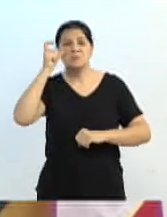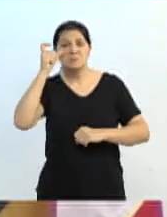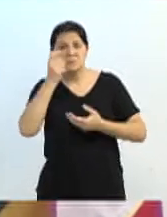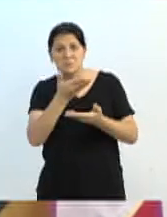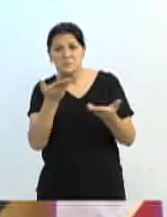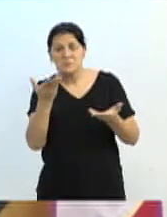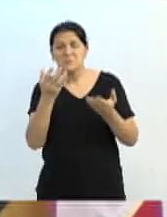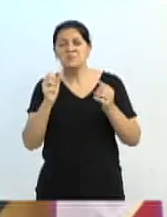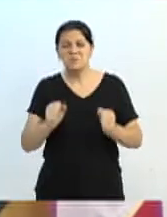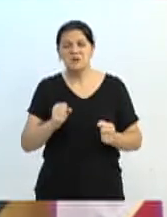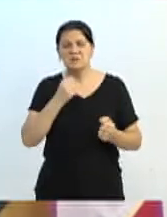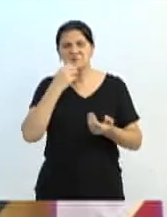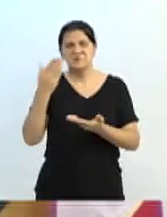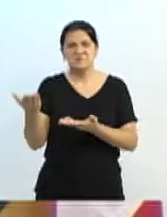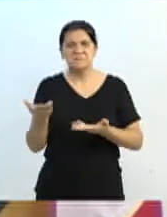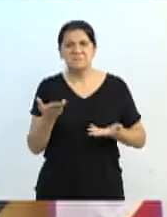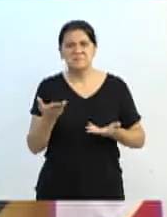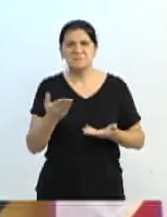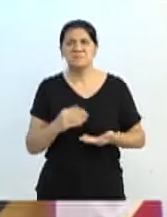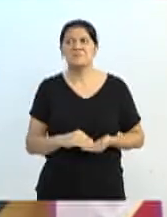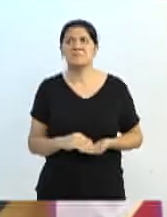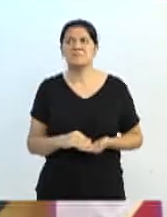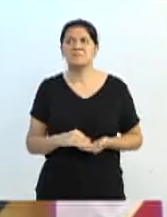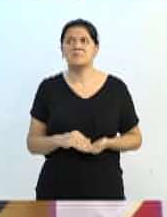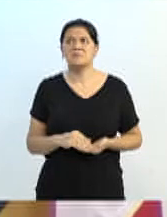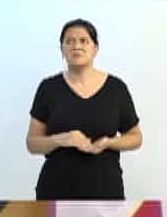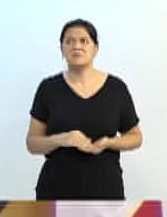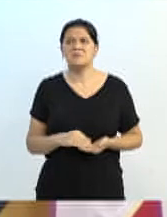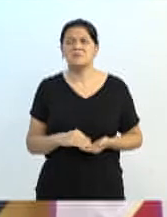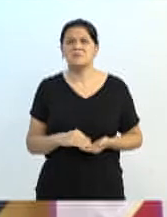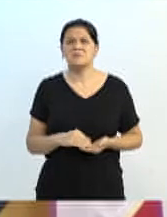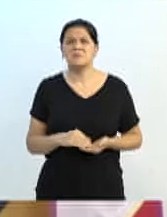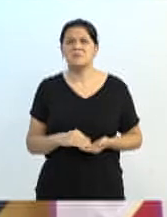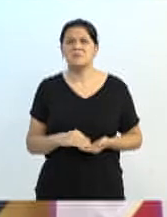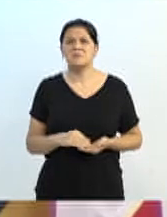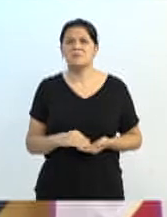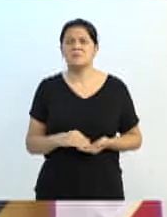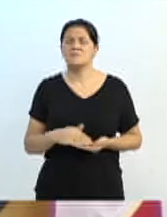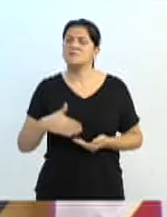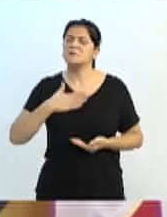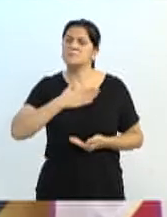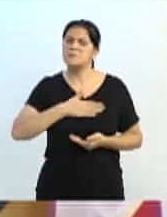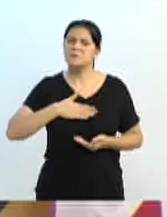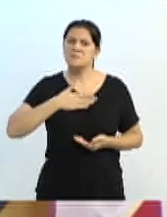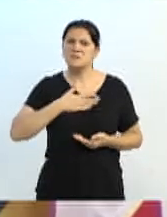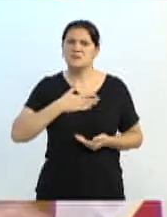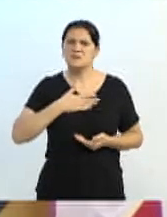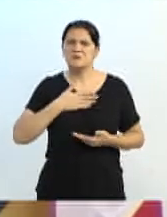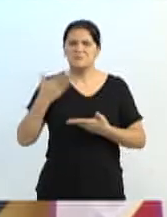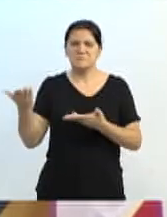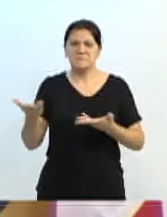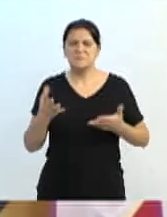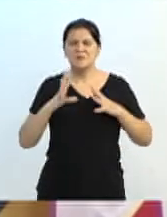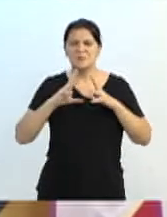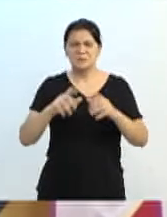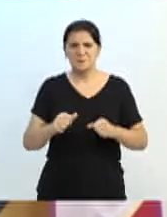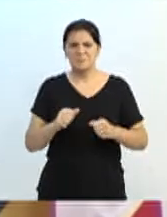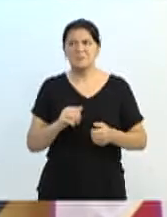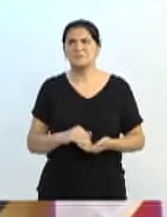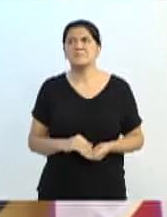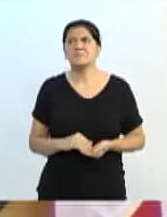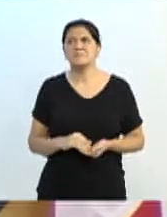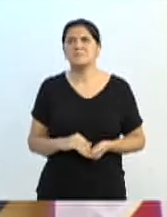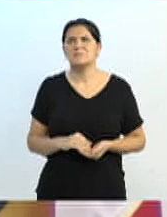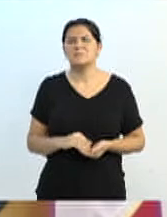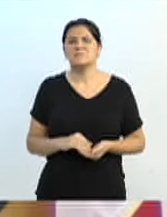será bem me recebido lá por toda a diretoria, pelo Júlio, e que será uma satisfação recebê-los a todos lá. Dizer